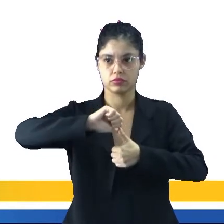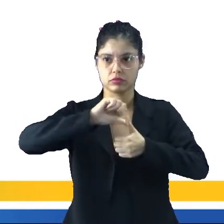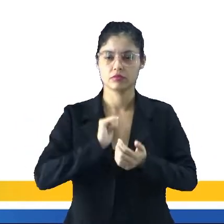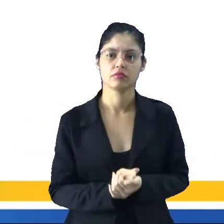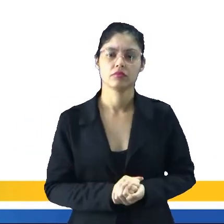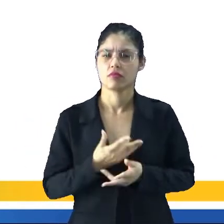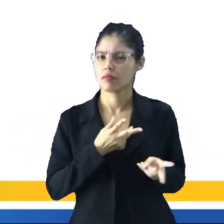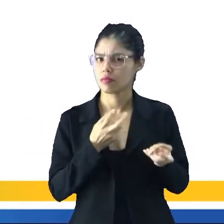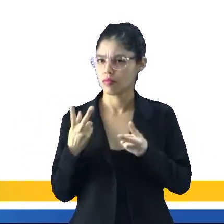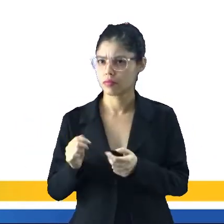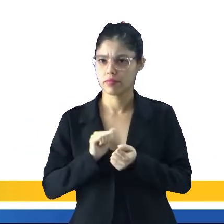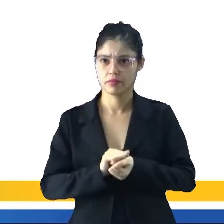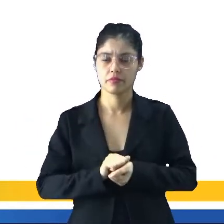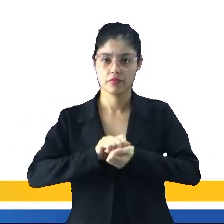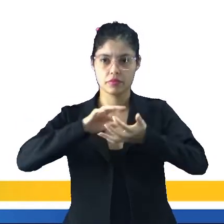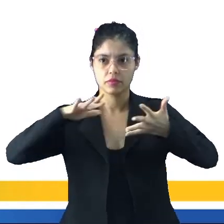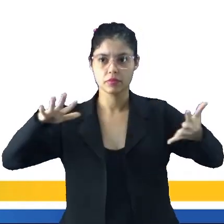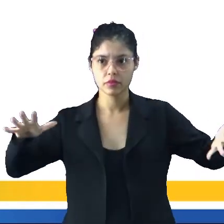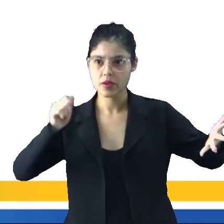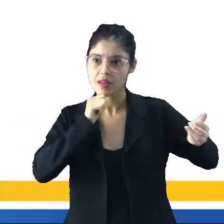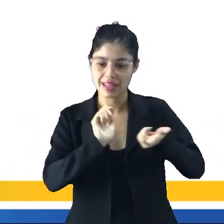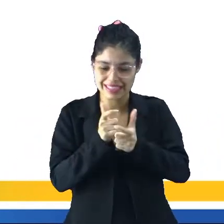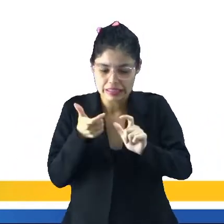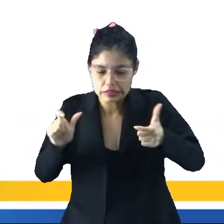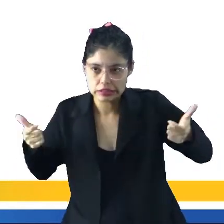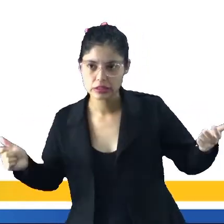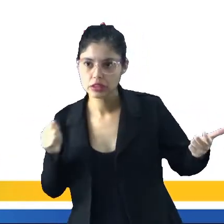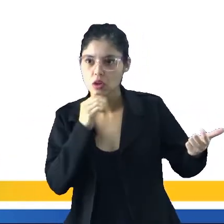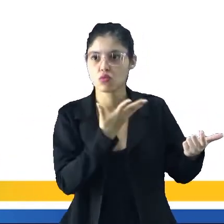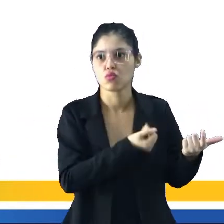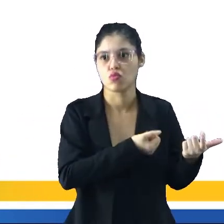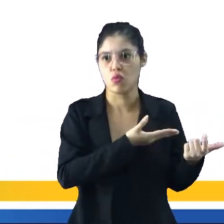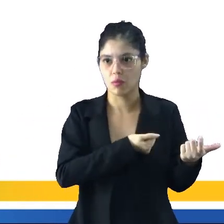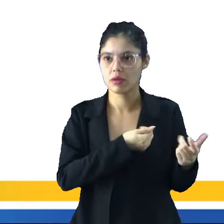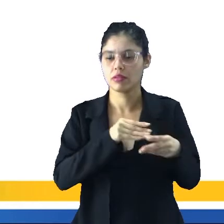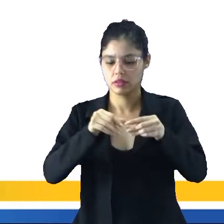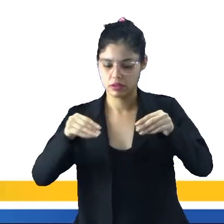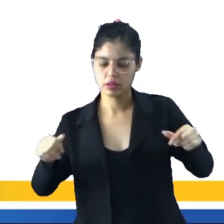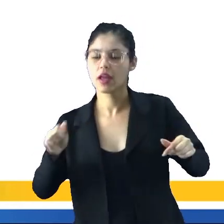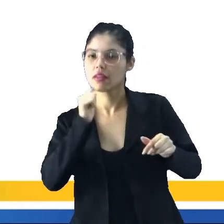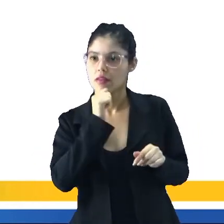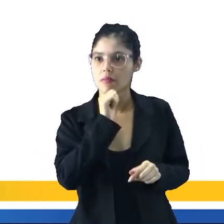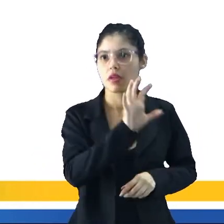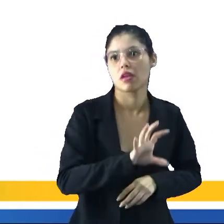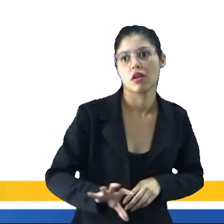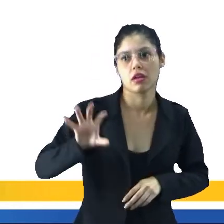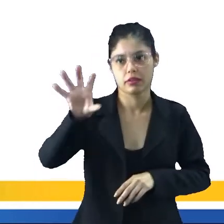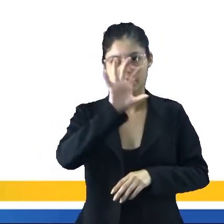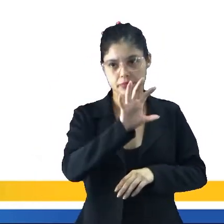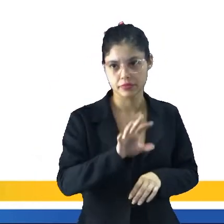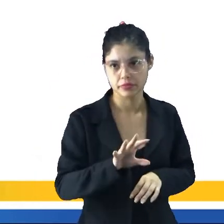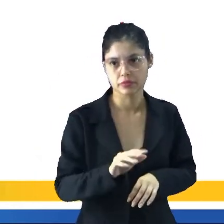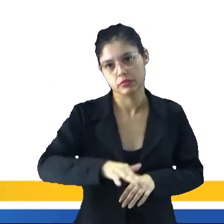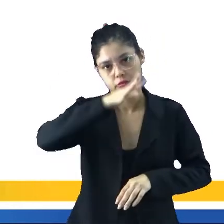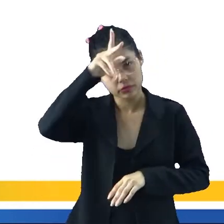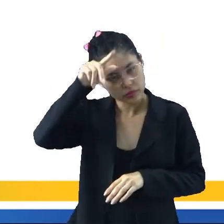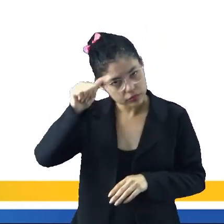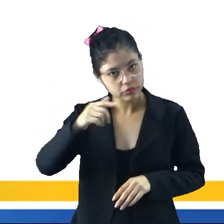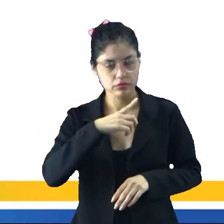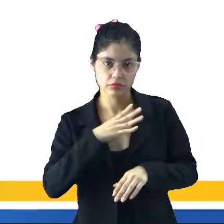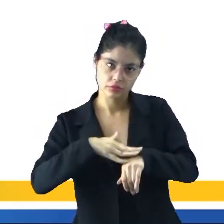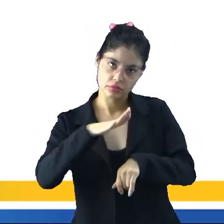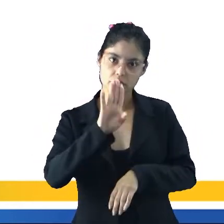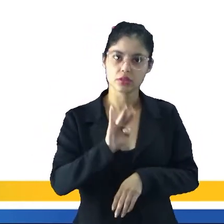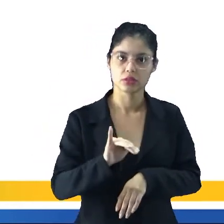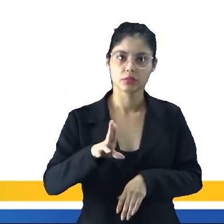que há uma disparidade muito grande, né, em relação ao número dessas terras e a região, né, claro que a região amazônica, né, a